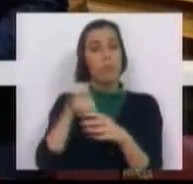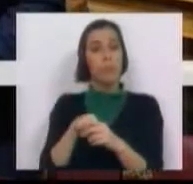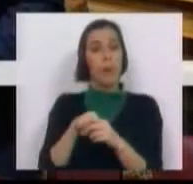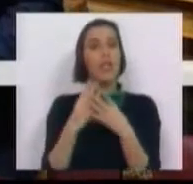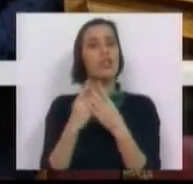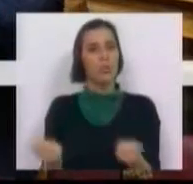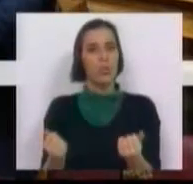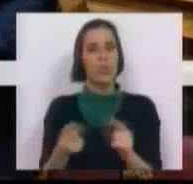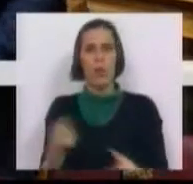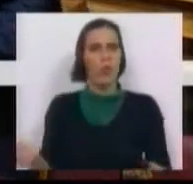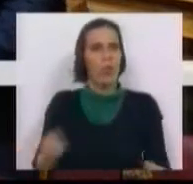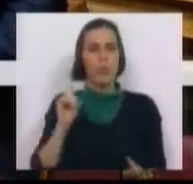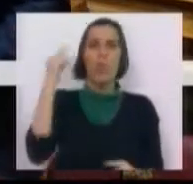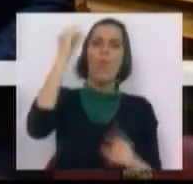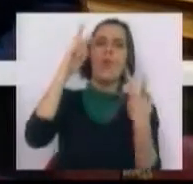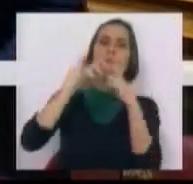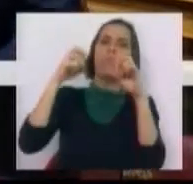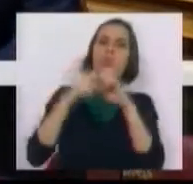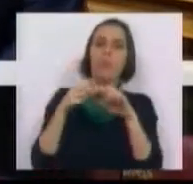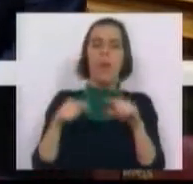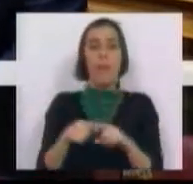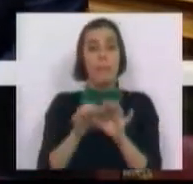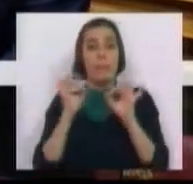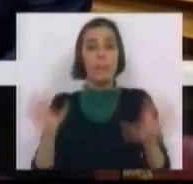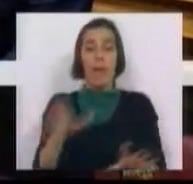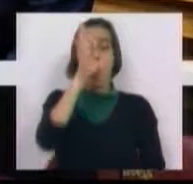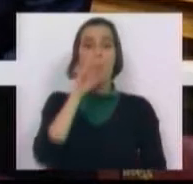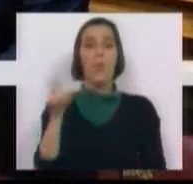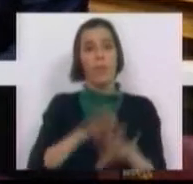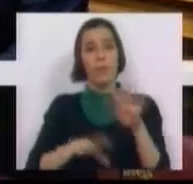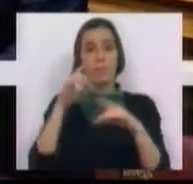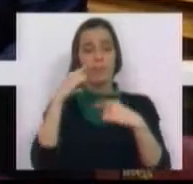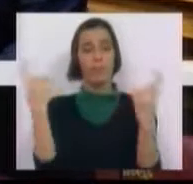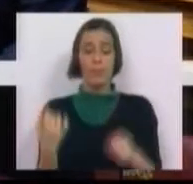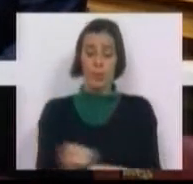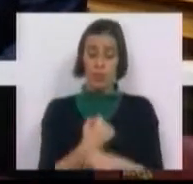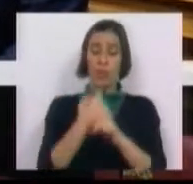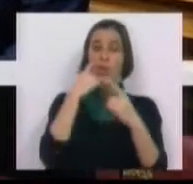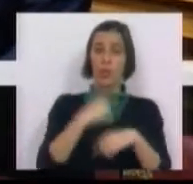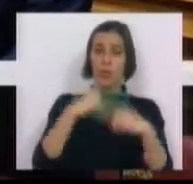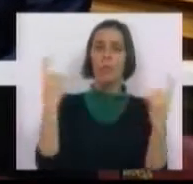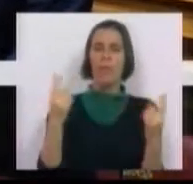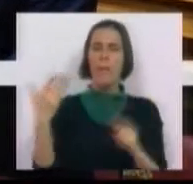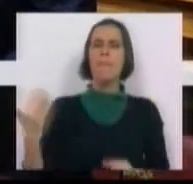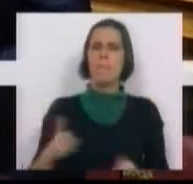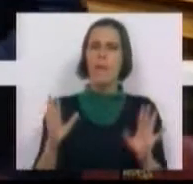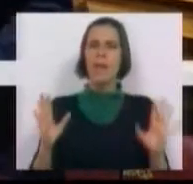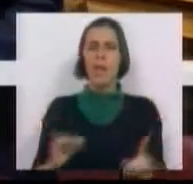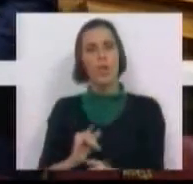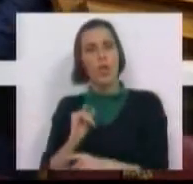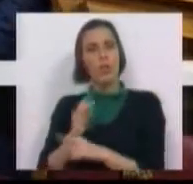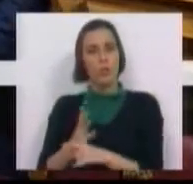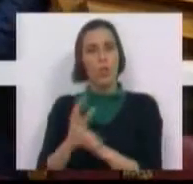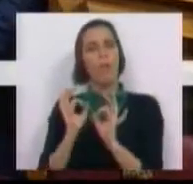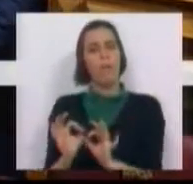da solução e não o único problema como este Governo faz. Os funcionários públicos merecem outro